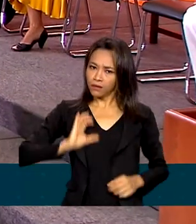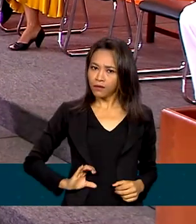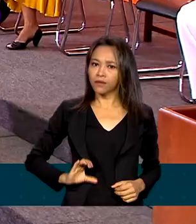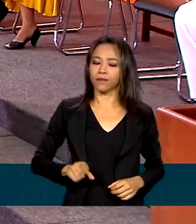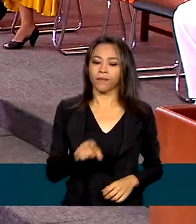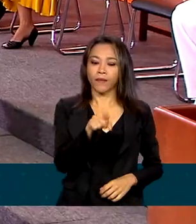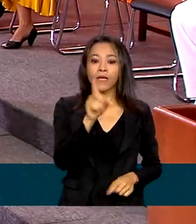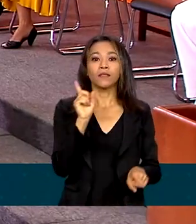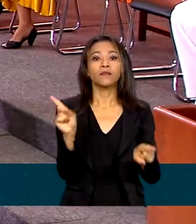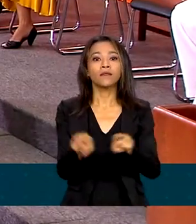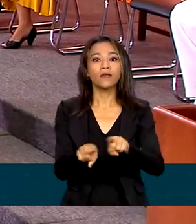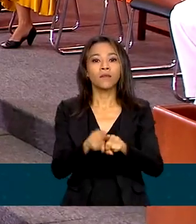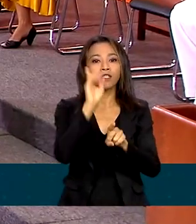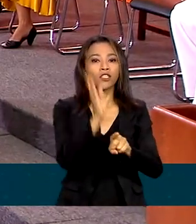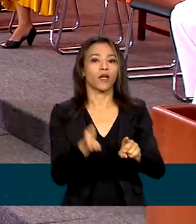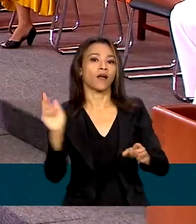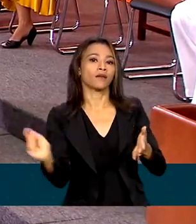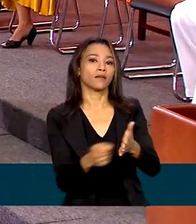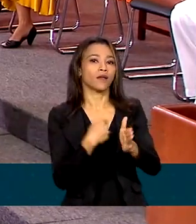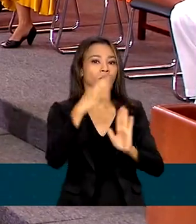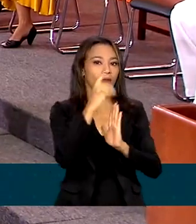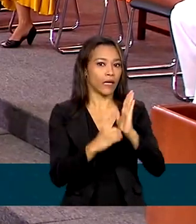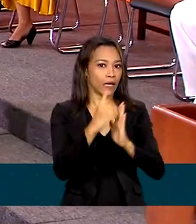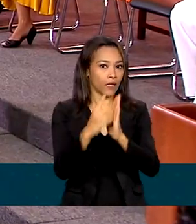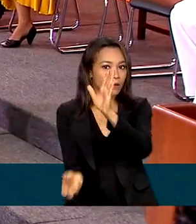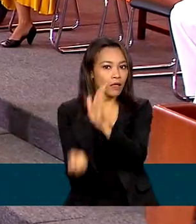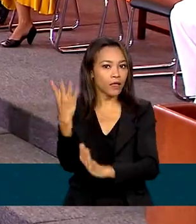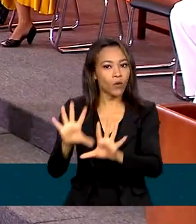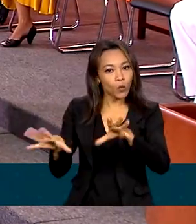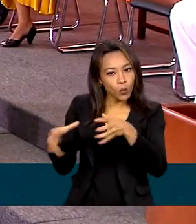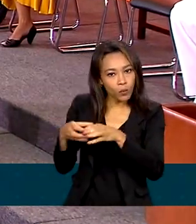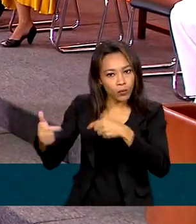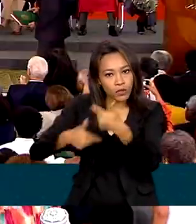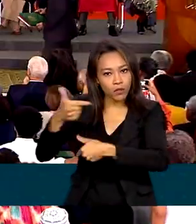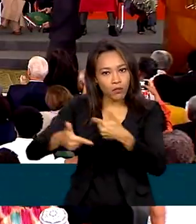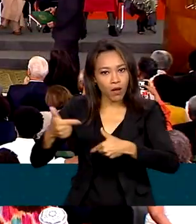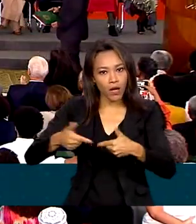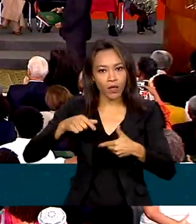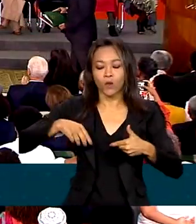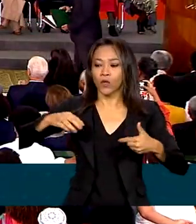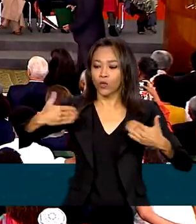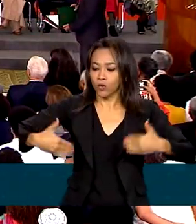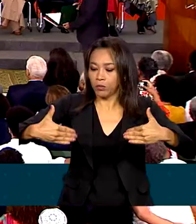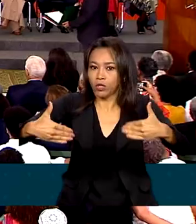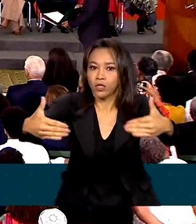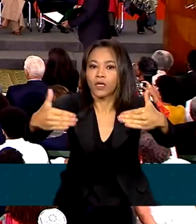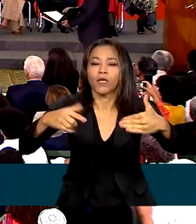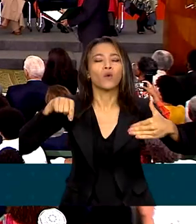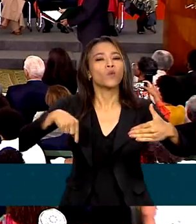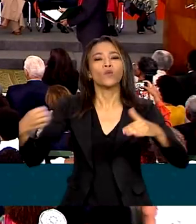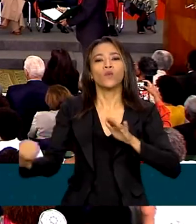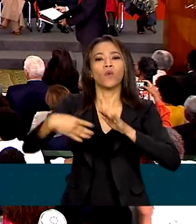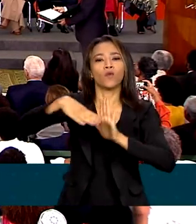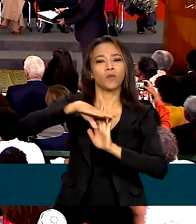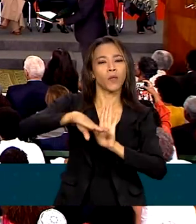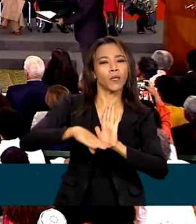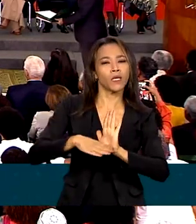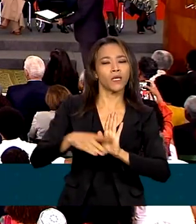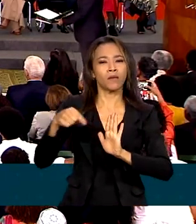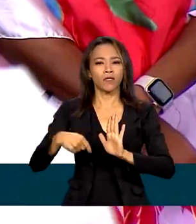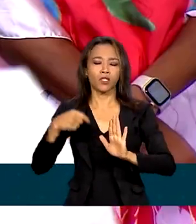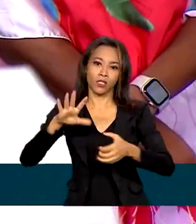foi assinado o decreto que institui grupo de trabalho interministerial para a criação do novo Programa Nacional de Ações